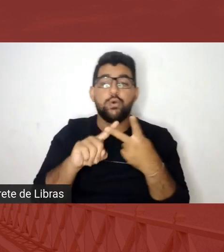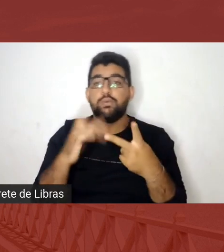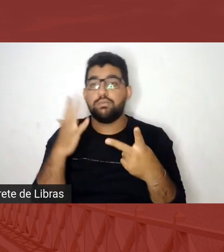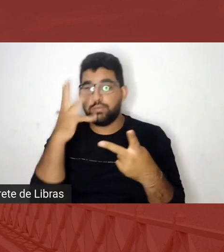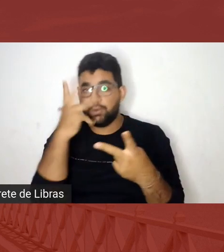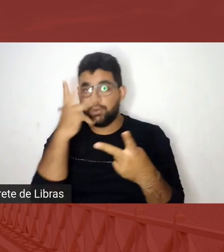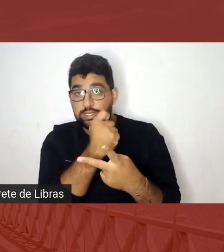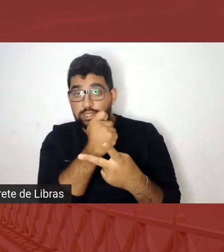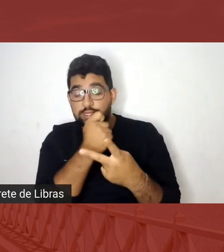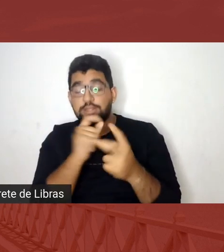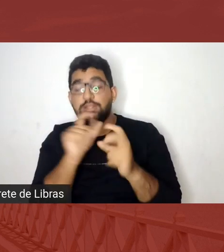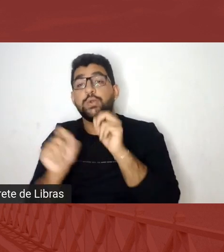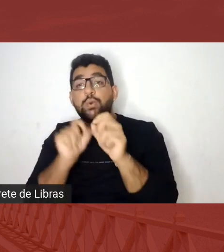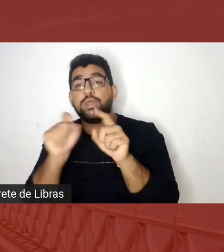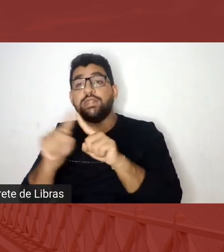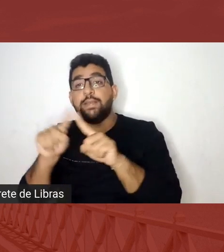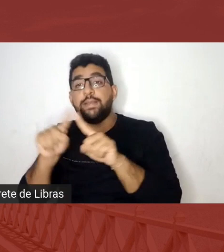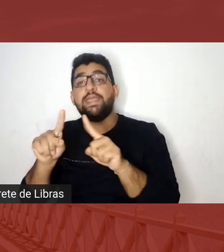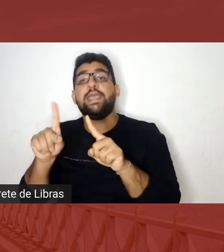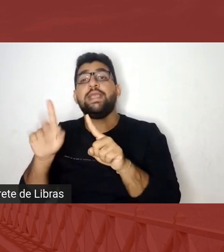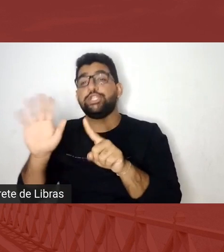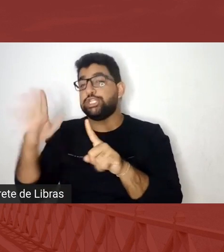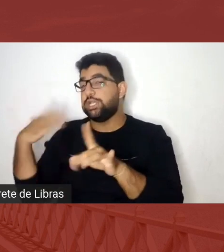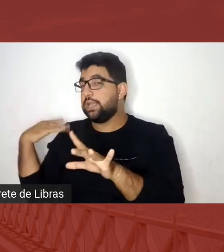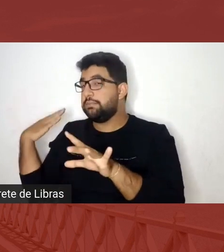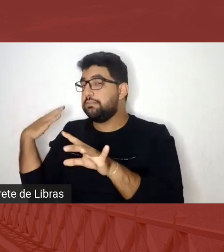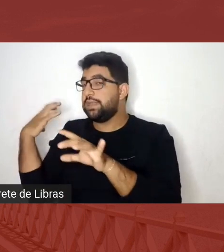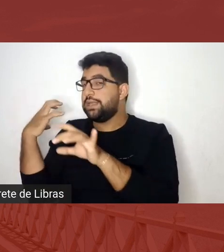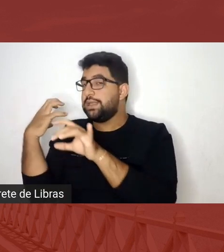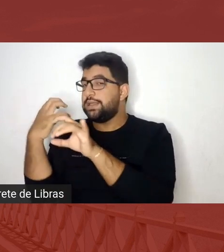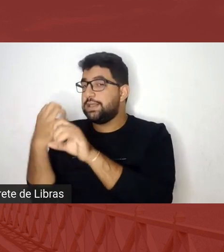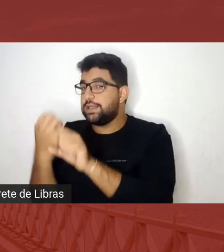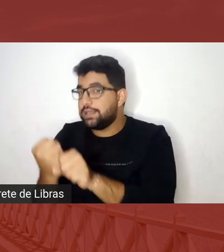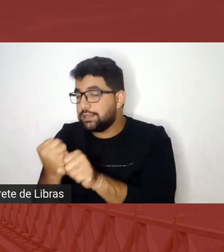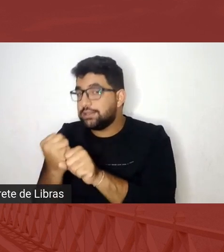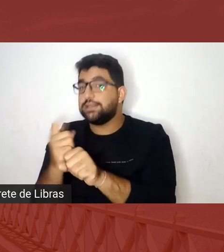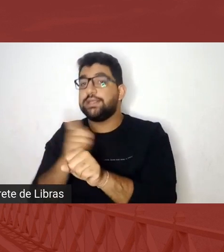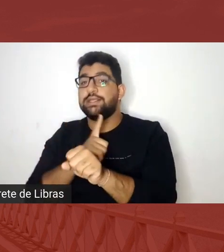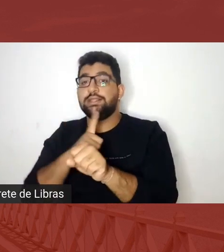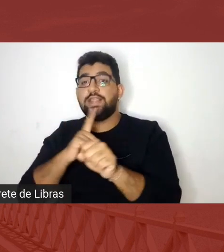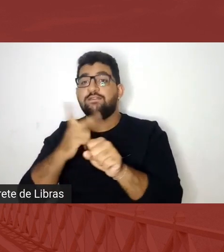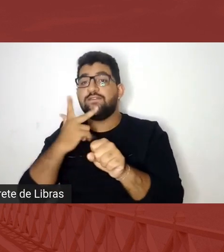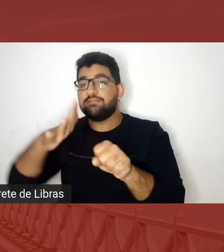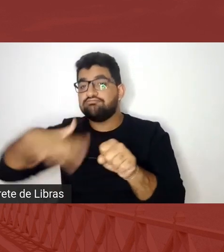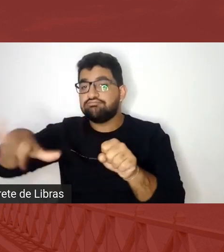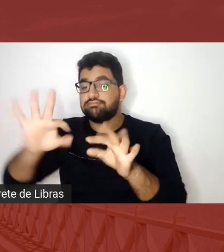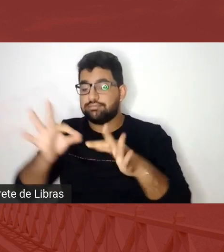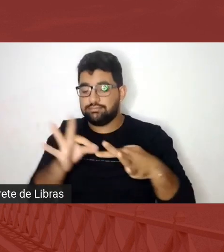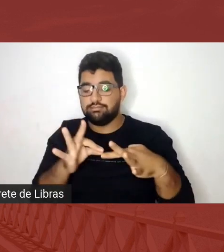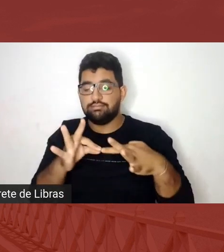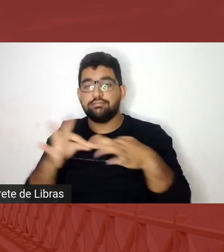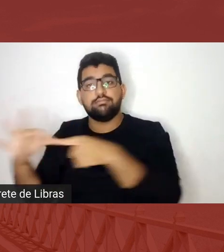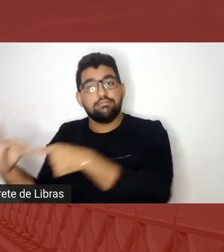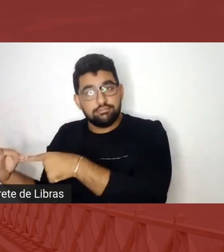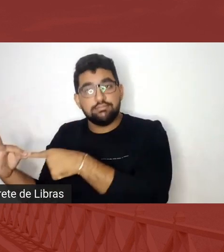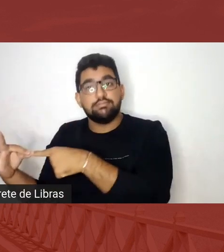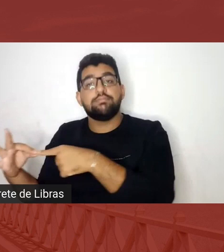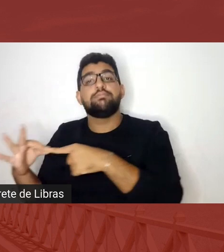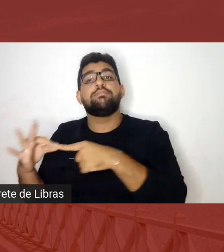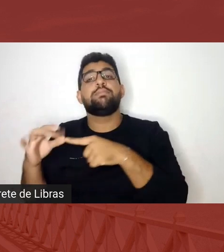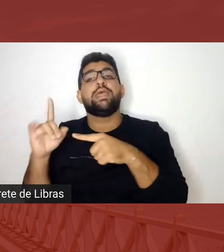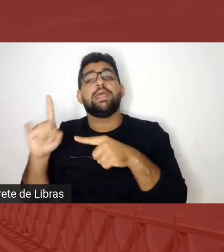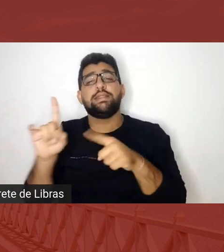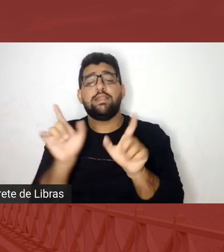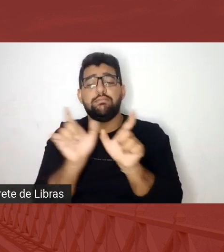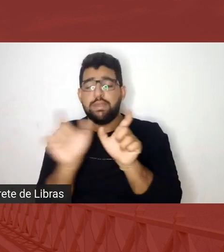e o que é eleito historicamente para ser colocado perifericamente. As duas últimas palavras do